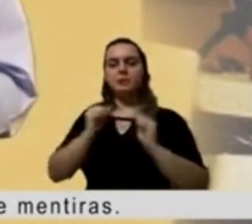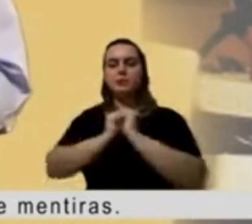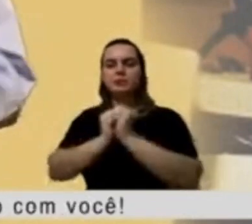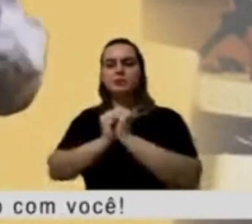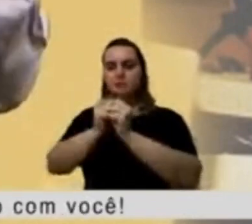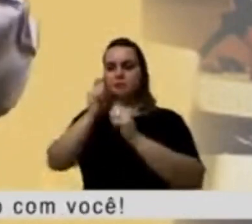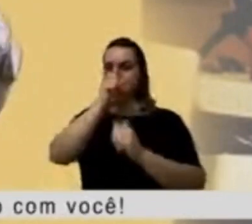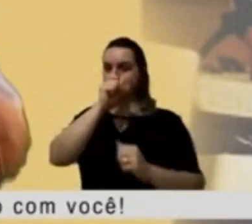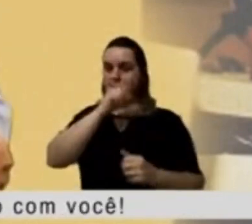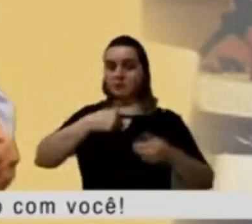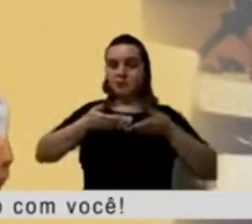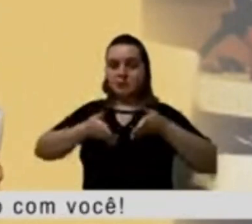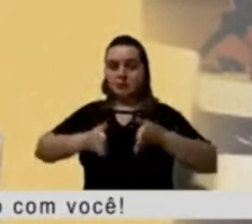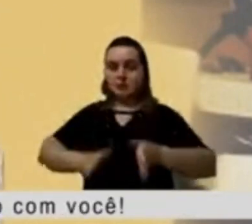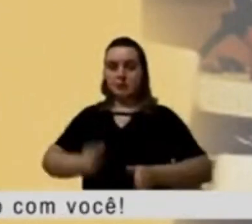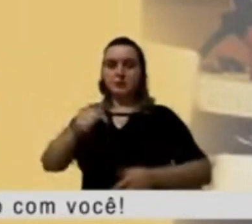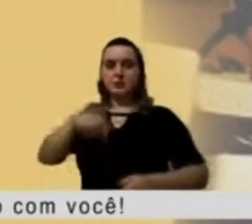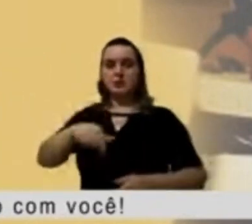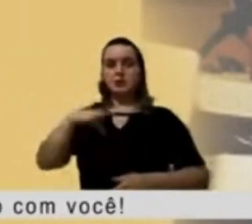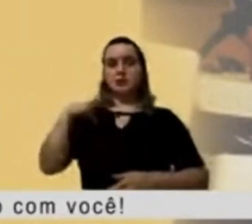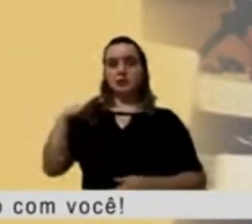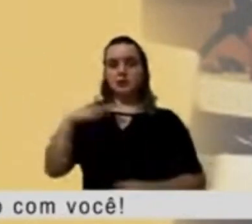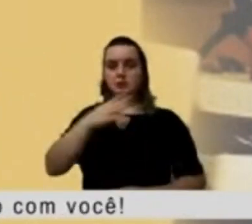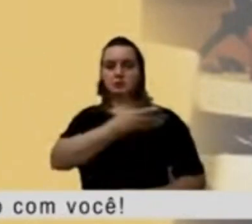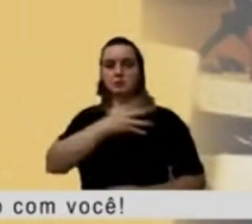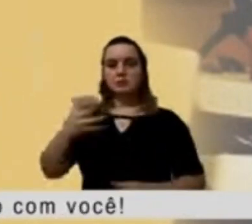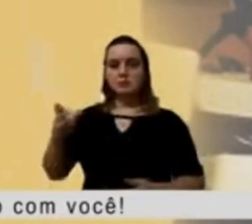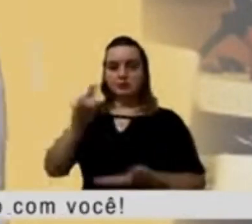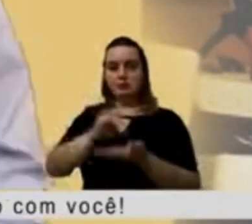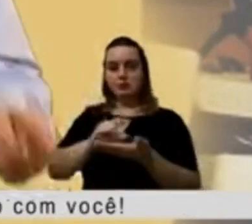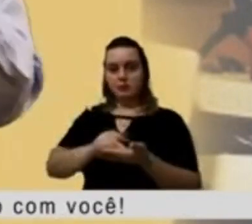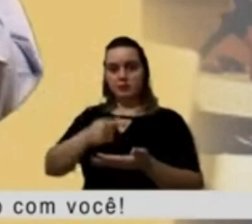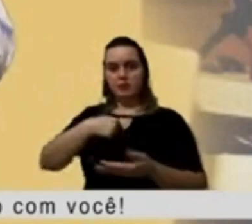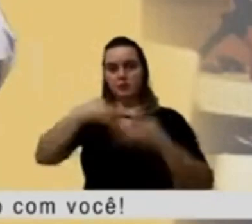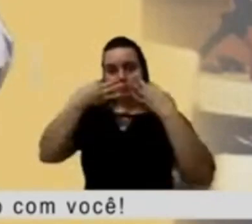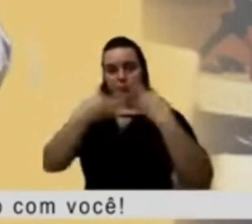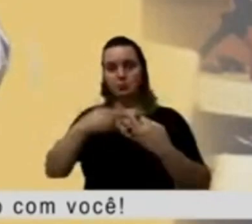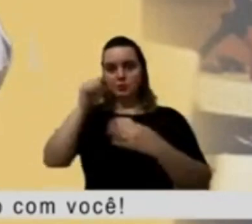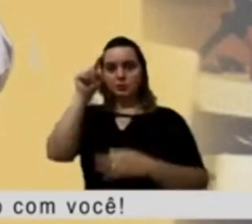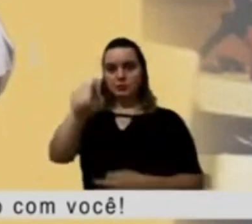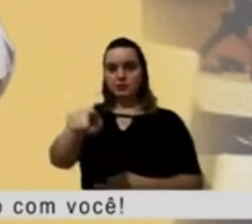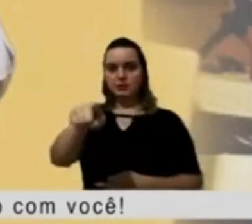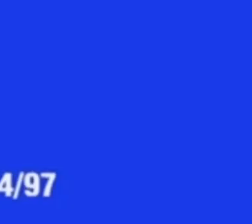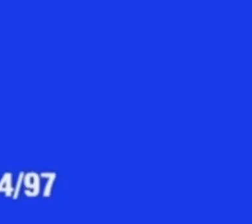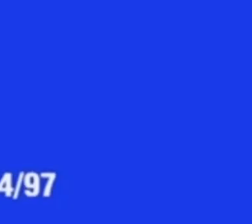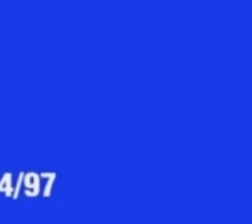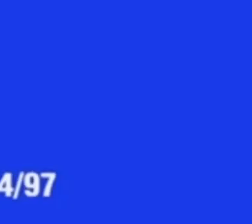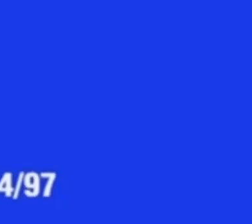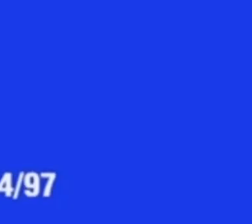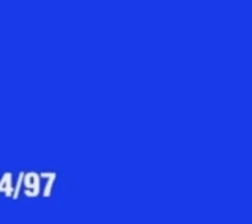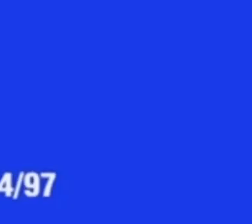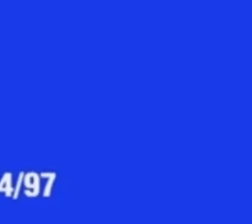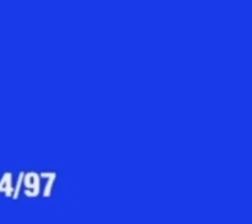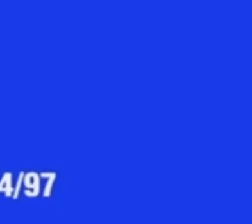de mentiras. Eu nasci nessa cidade. Sou santista de verdade. Eu sou justo com você.